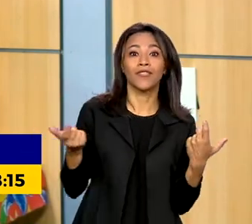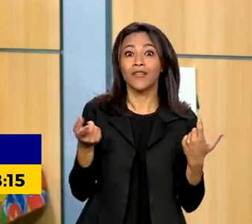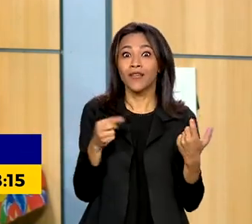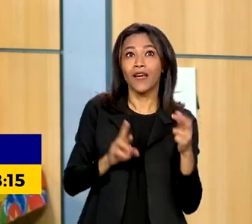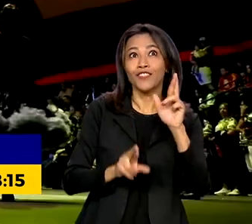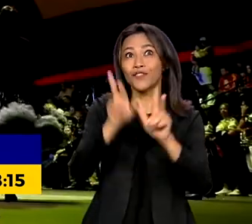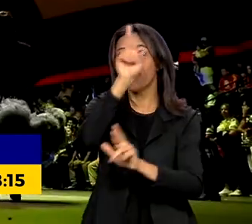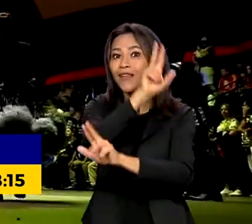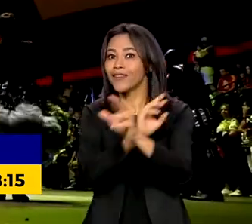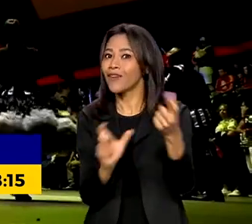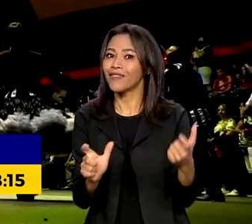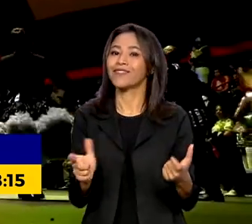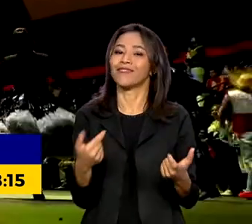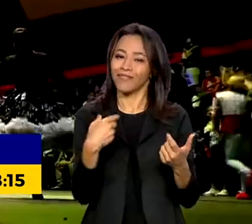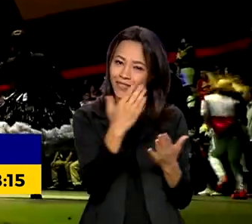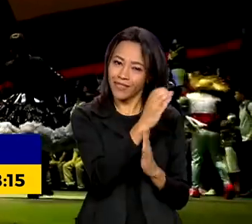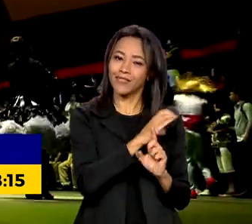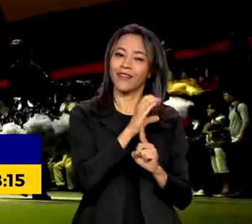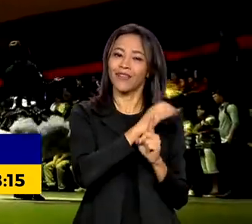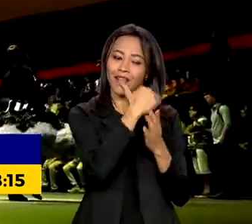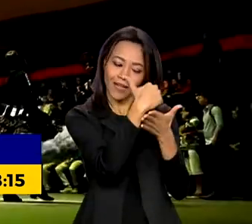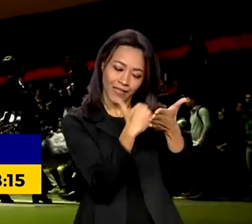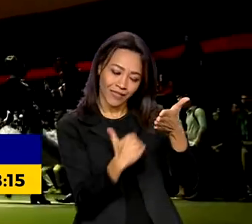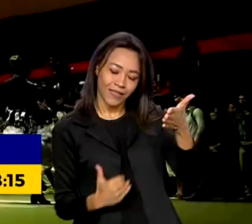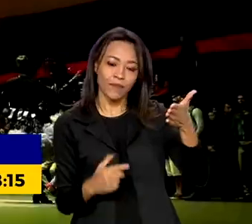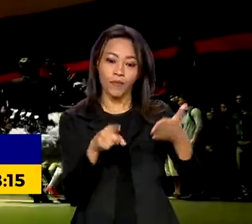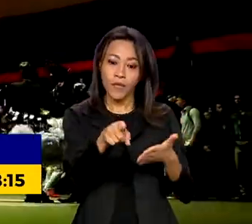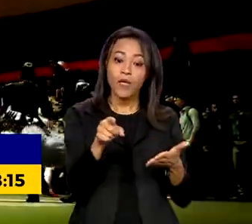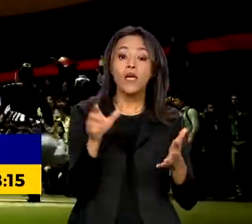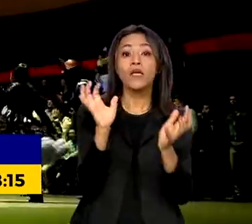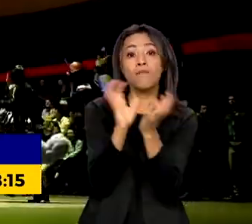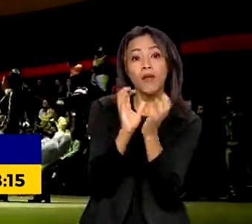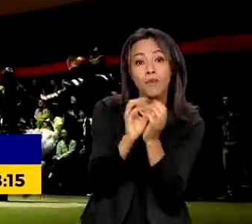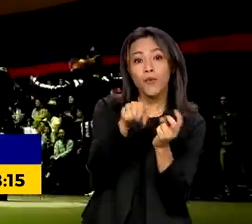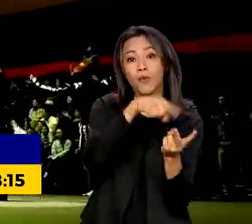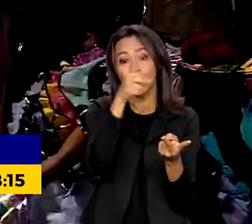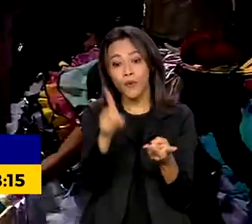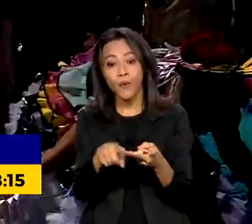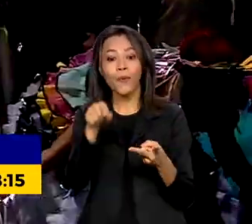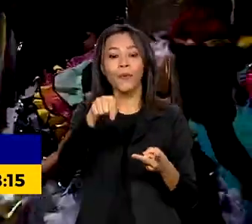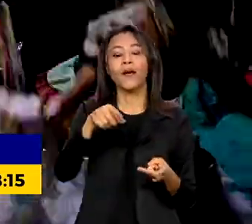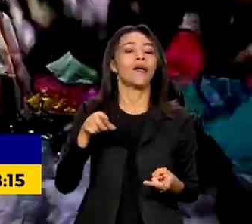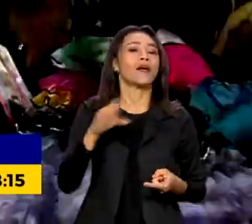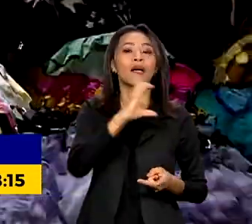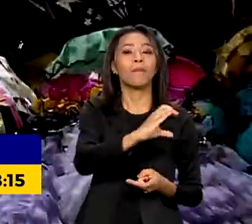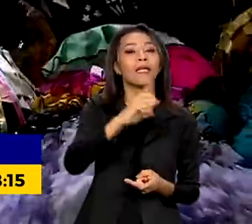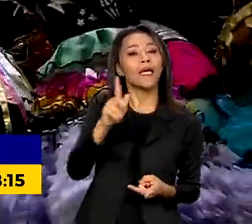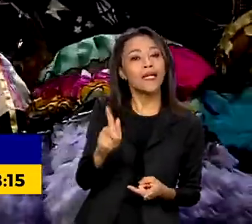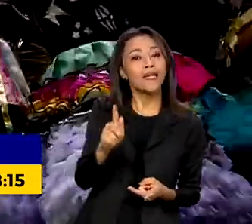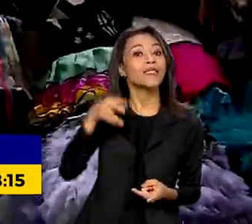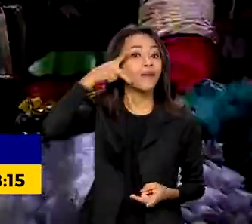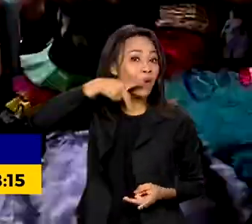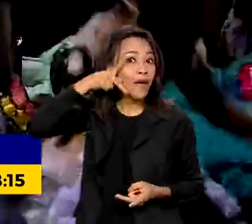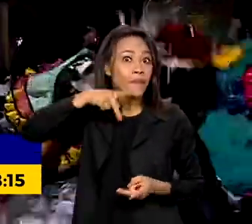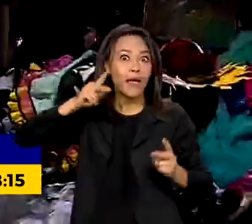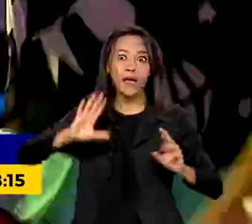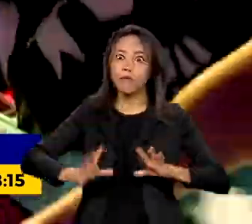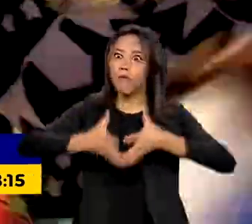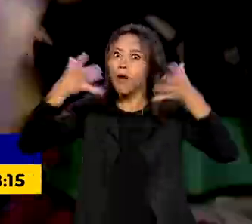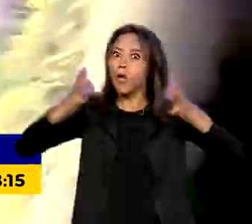diferenciada. Caruaru, em Pernambuco e Campina Grande, na Paraíba, são as maiores festas do país.